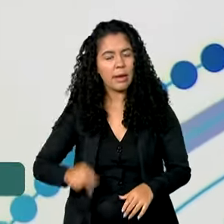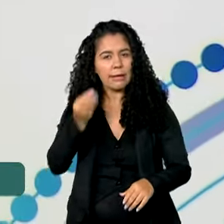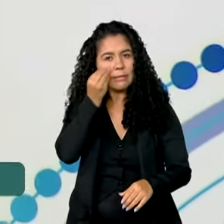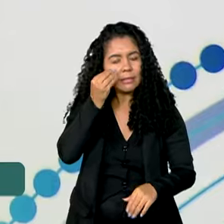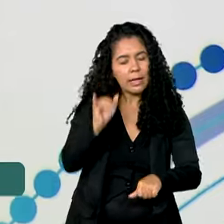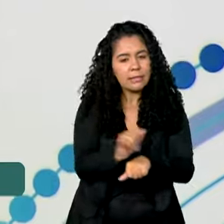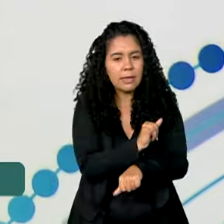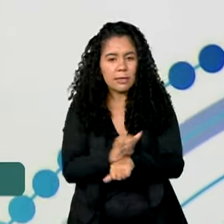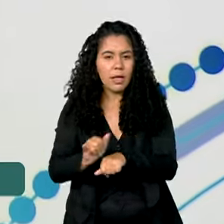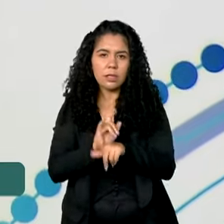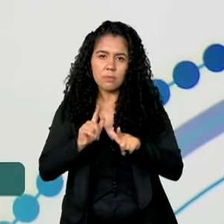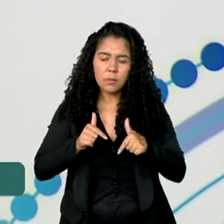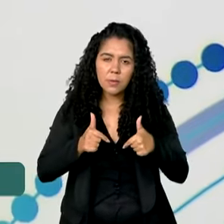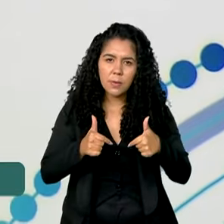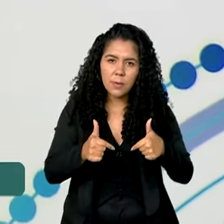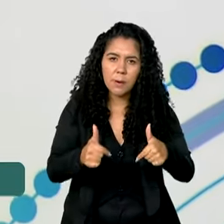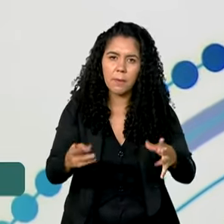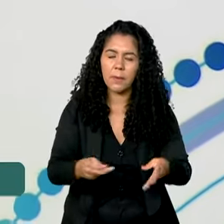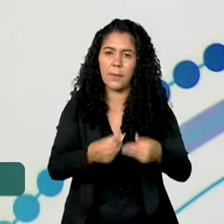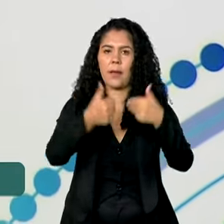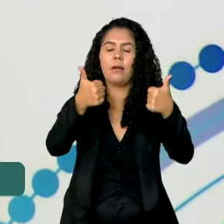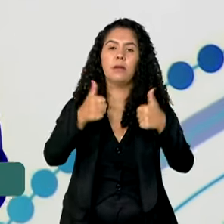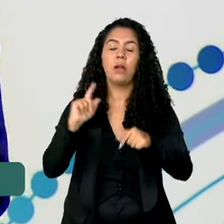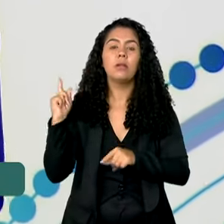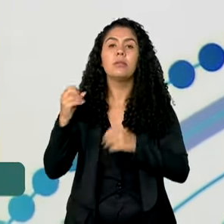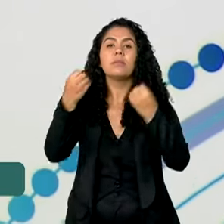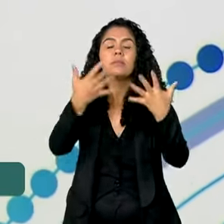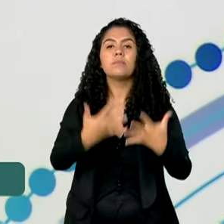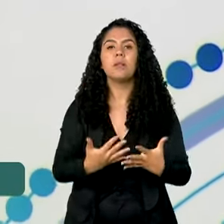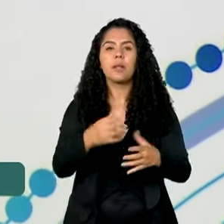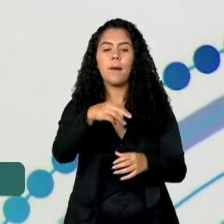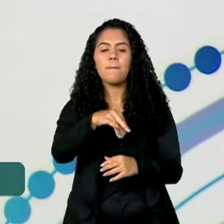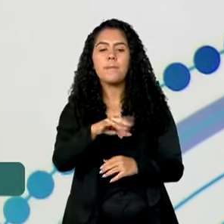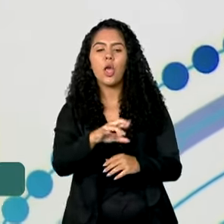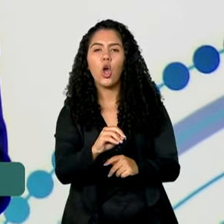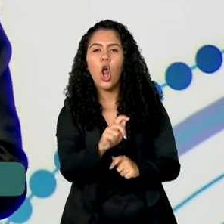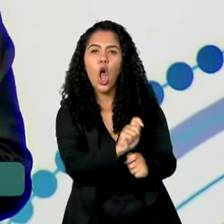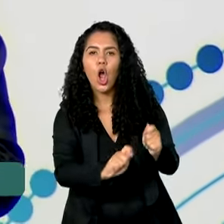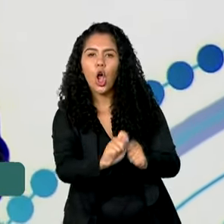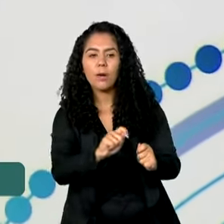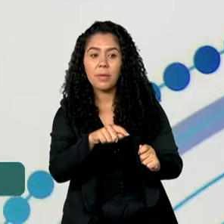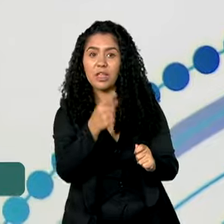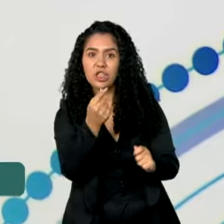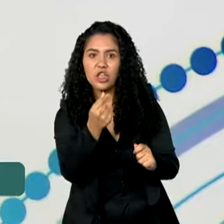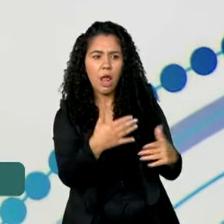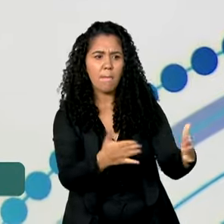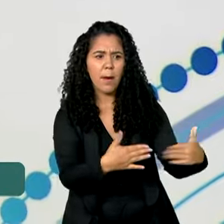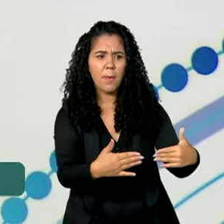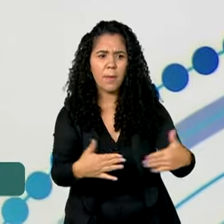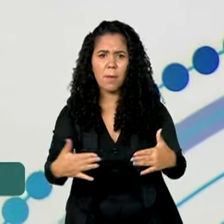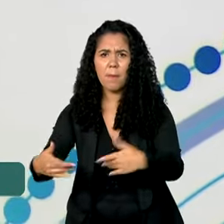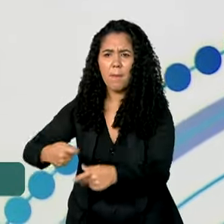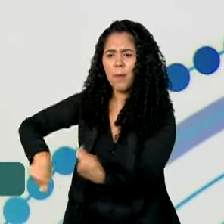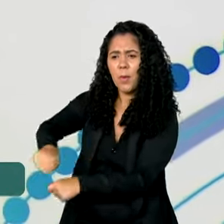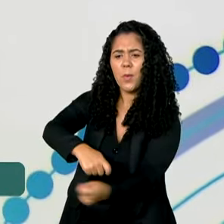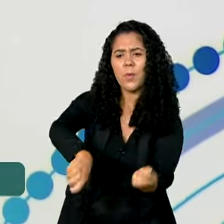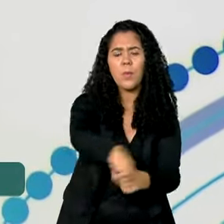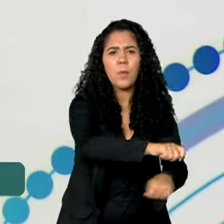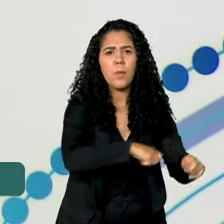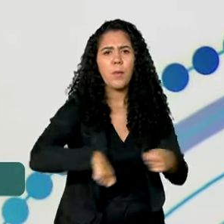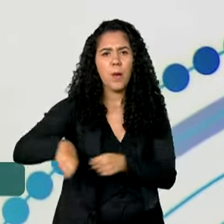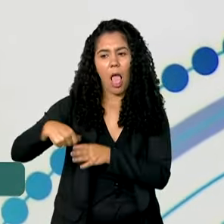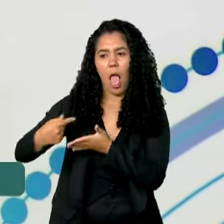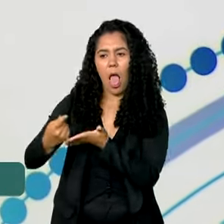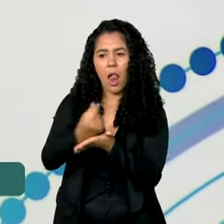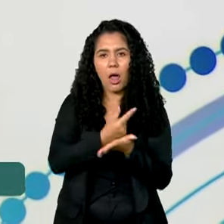valorizo muito a chamada microeconomia, porque quando o dinheiro começa a circular, no sistema capitalista não tem